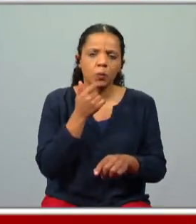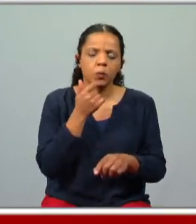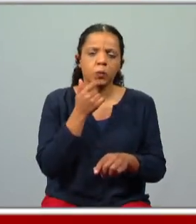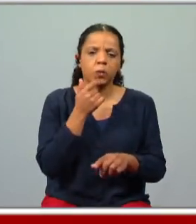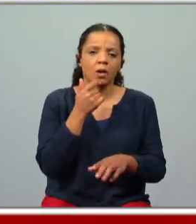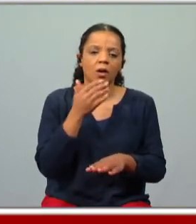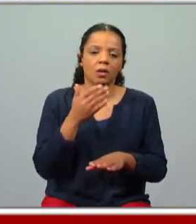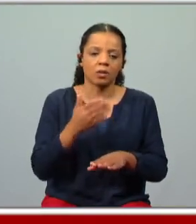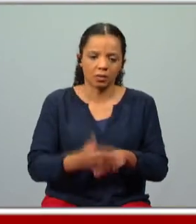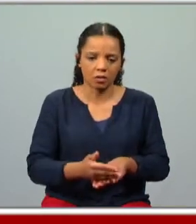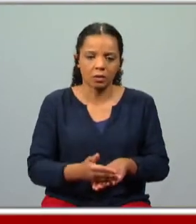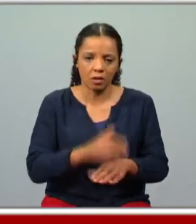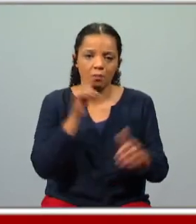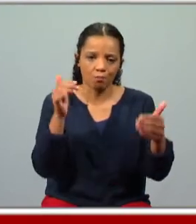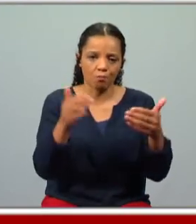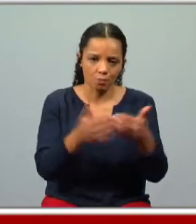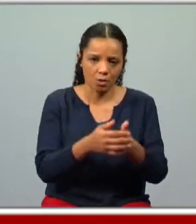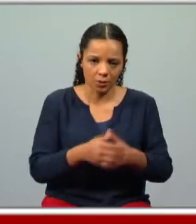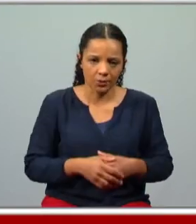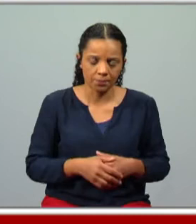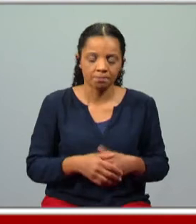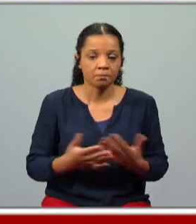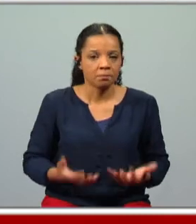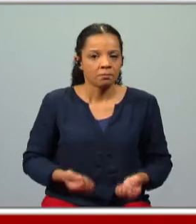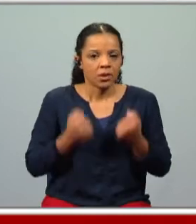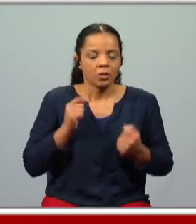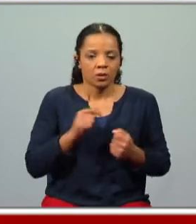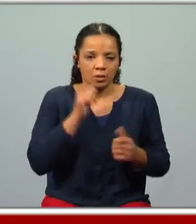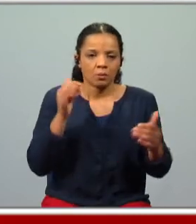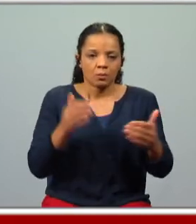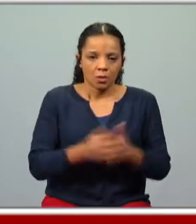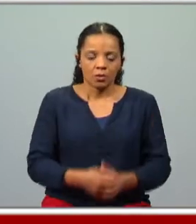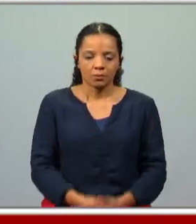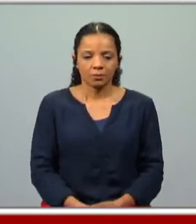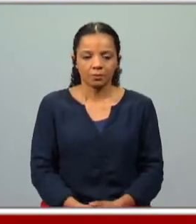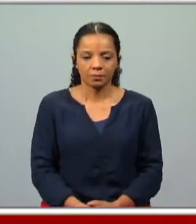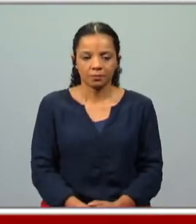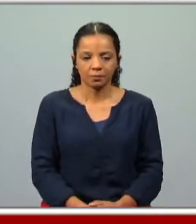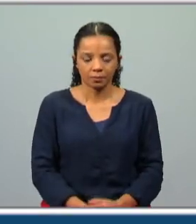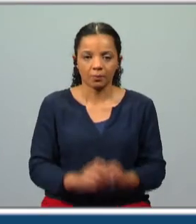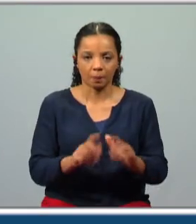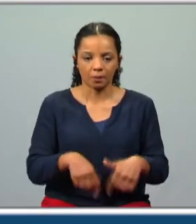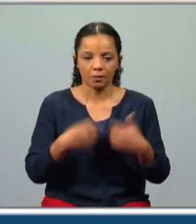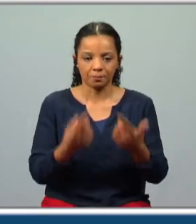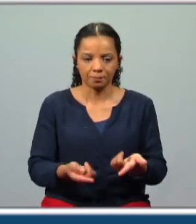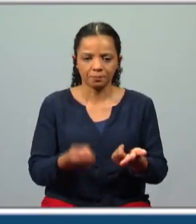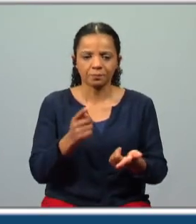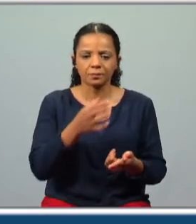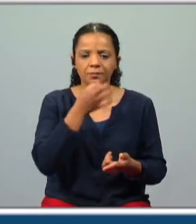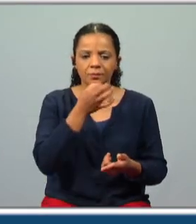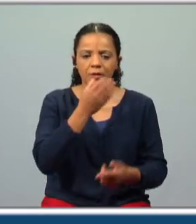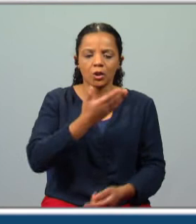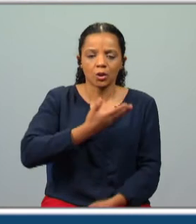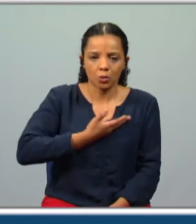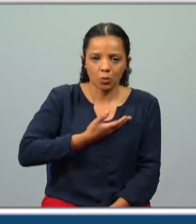serem libertados pela morte e vão desejar exatamente isso depois a referência a Dom